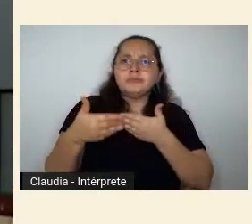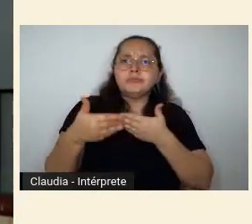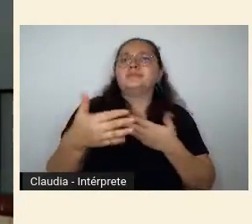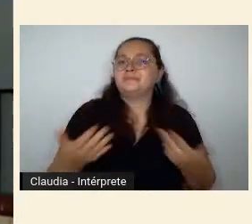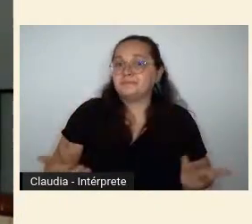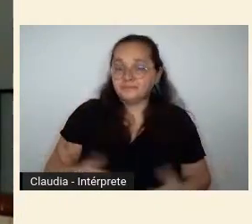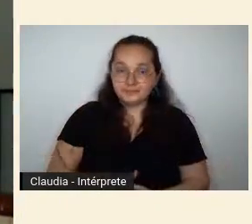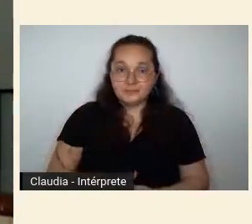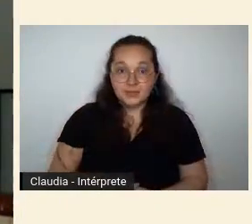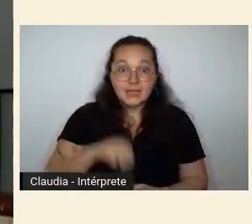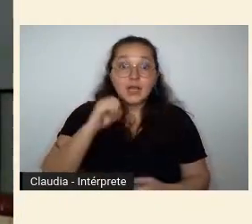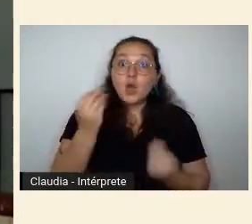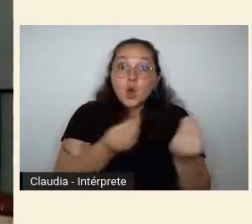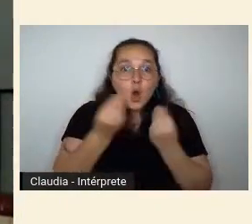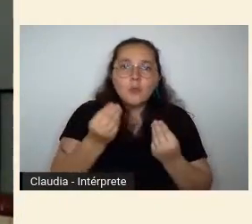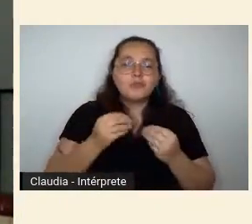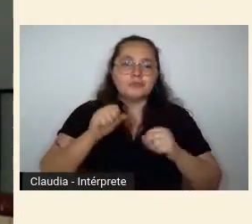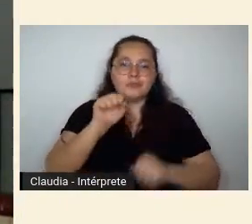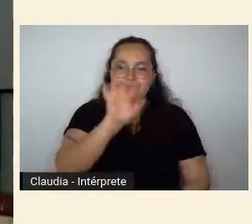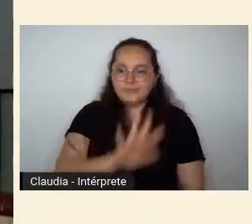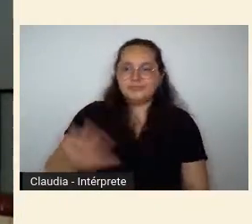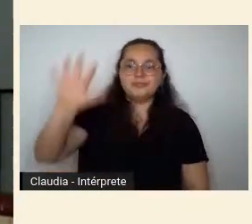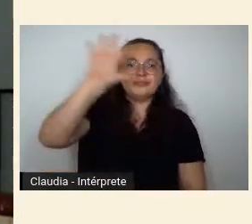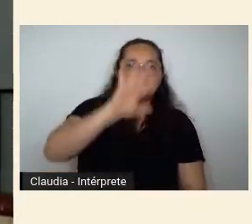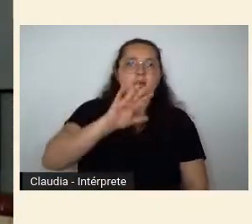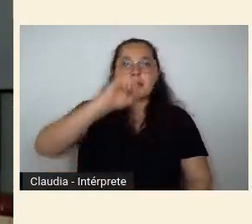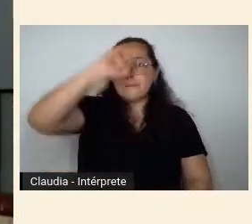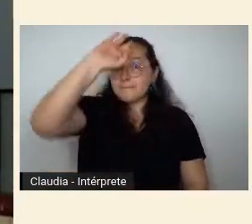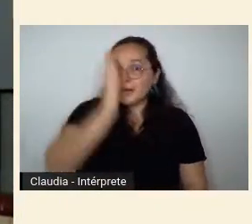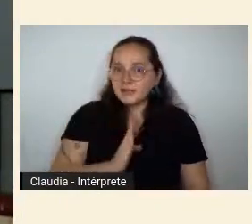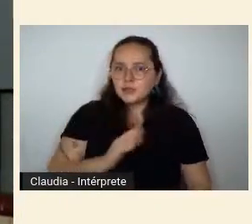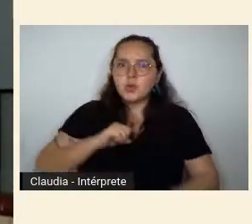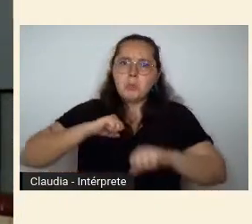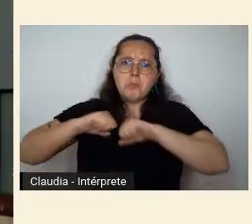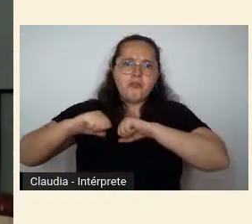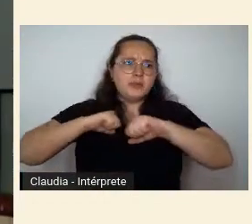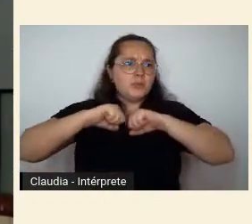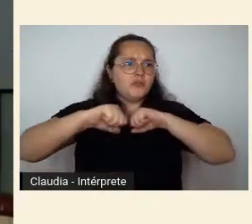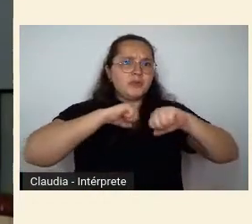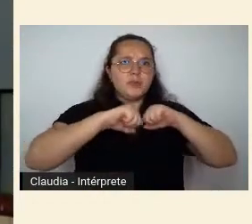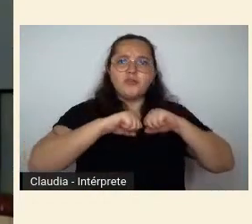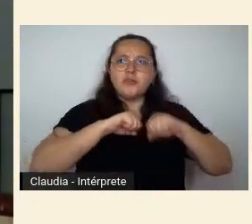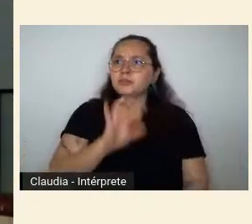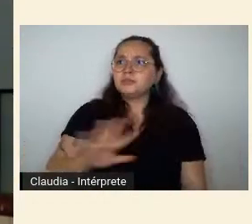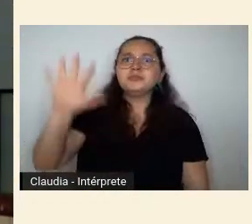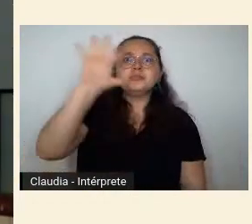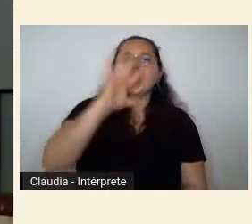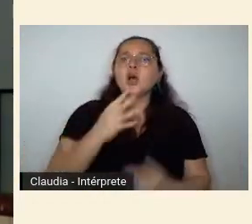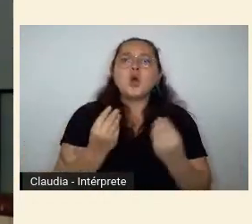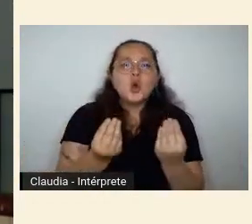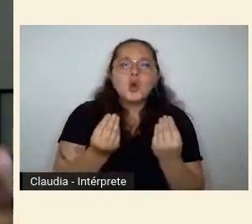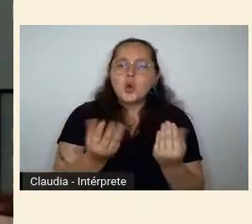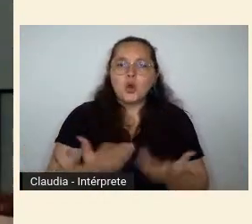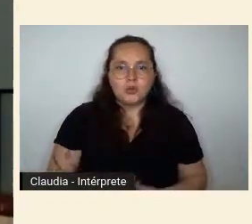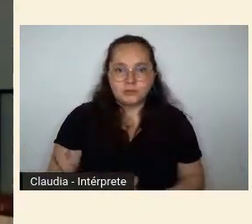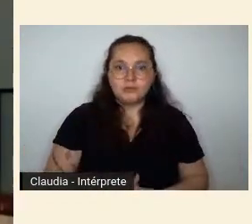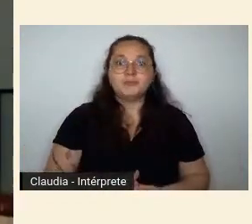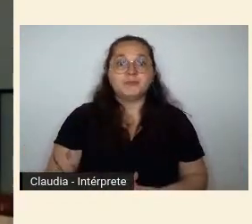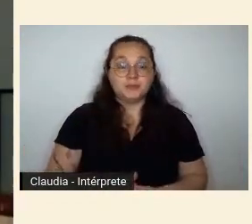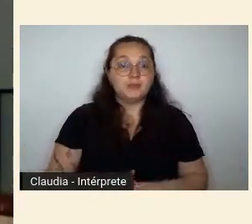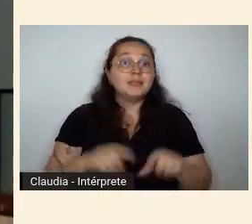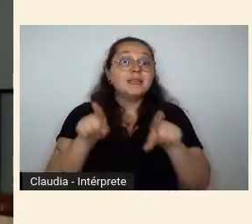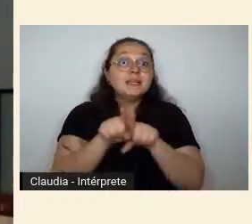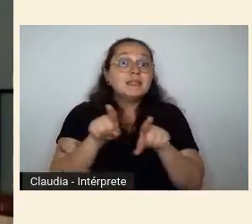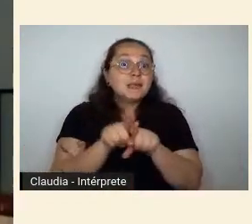seriam articulados sem uma espécie de mito histórico que organiza uma narrativa e centraliza e distribui ao redor do país uma